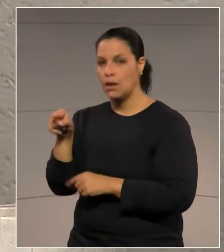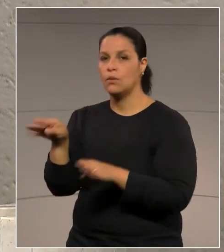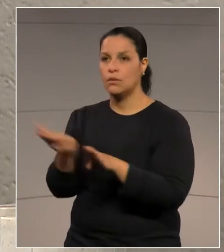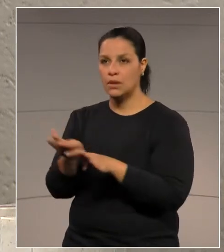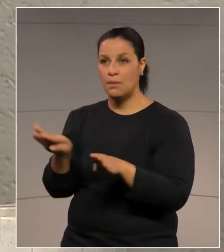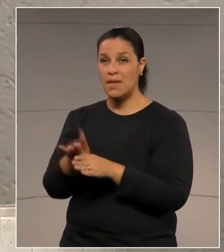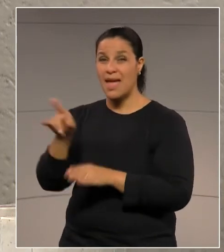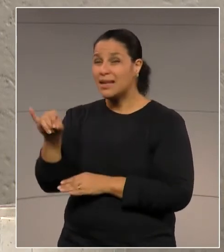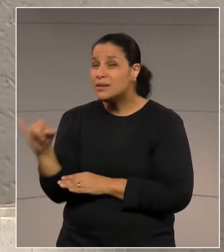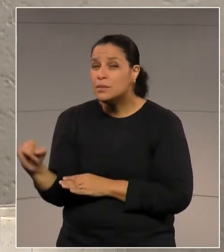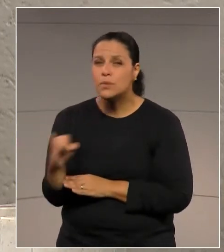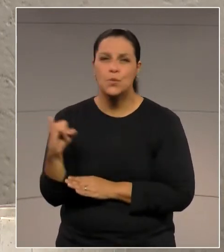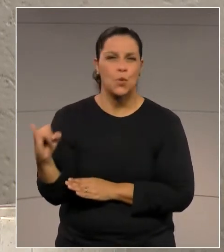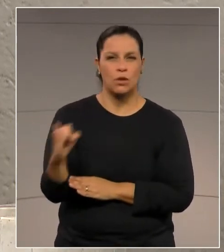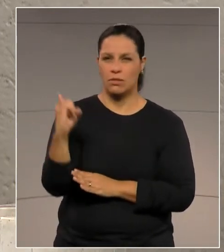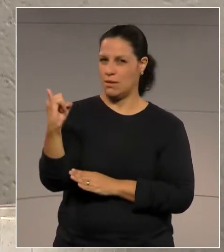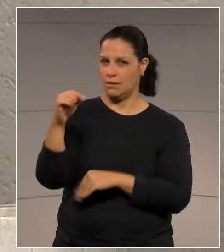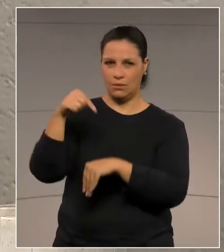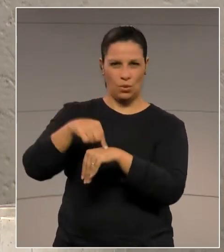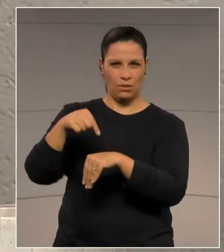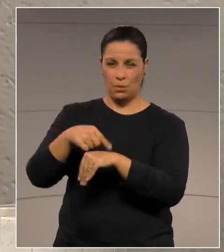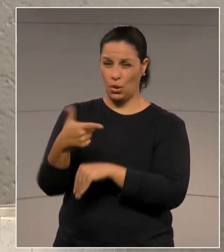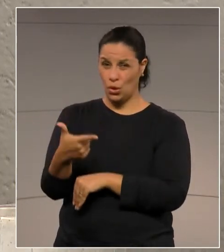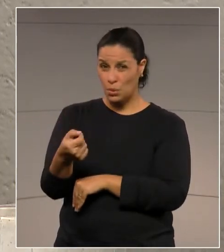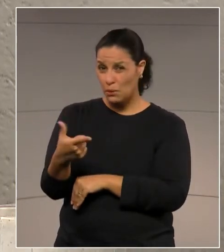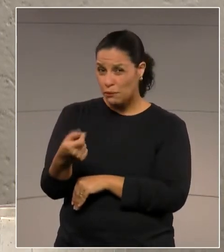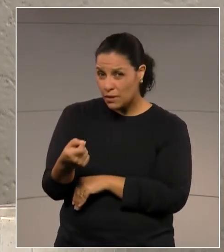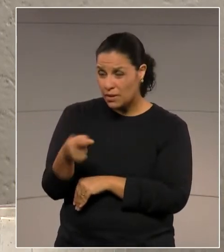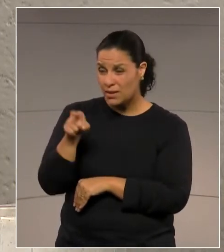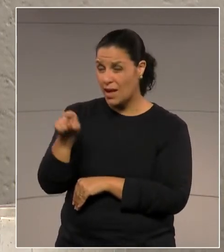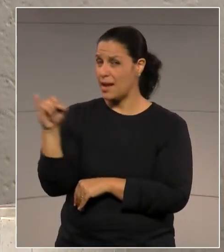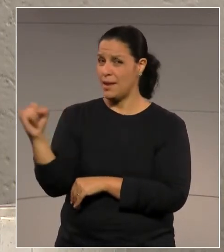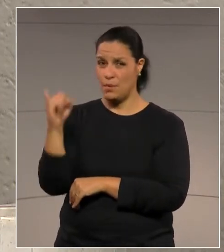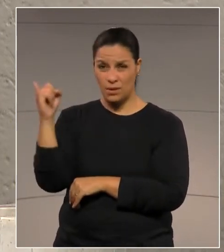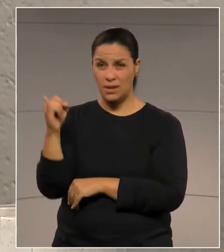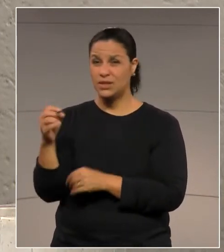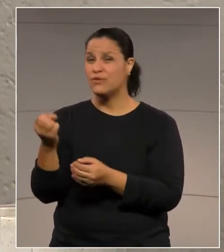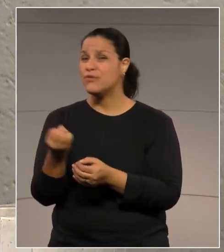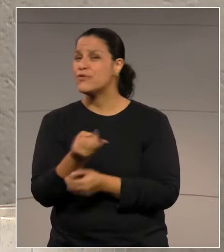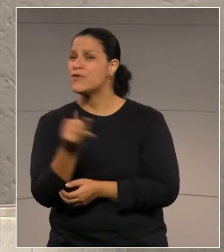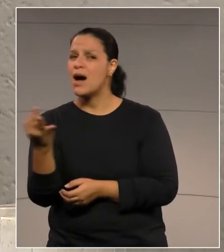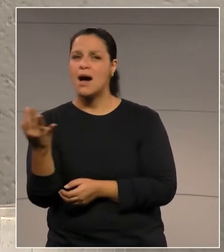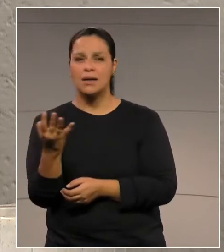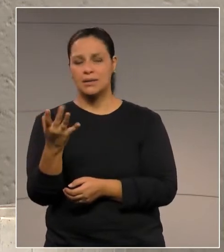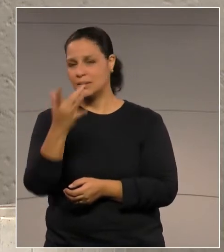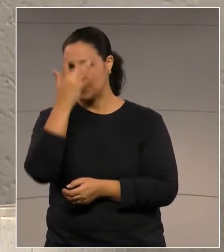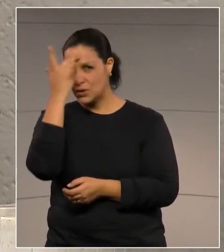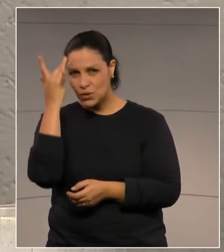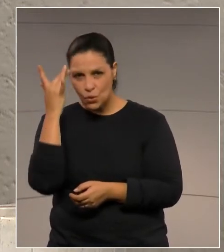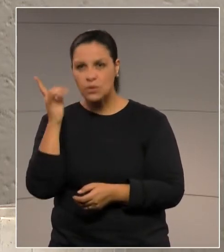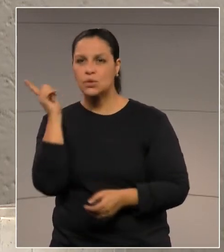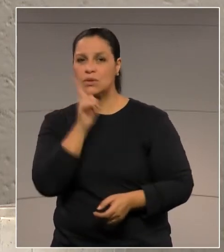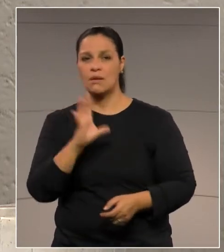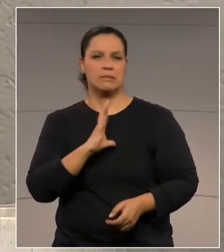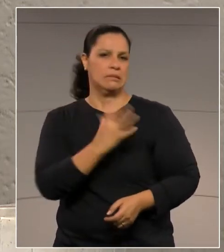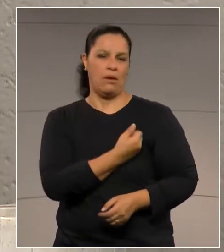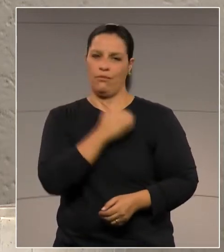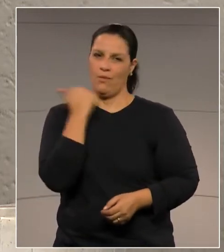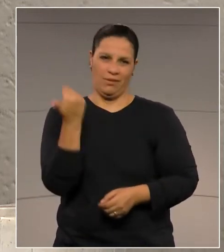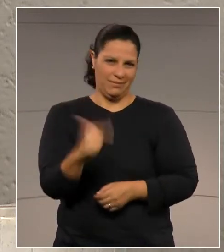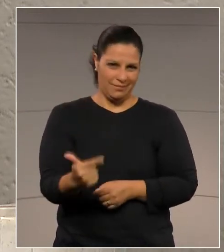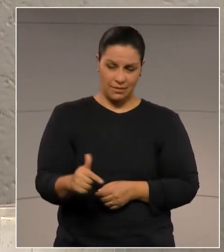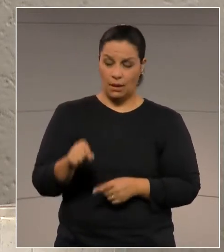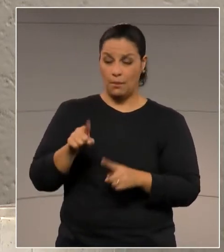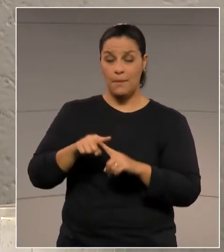ela era de extrema importância para a época. Ela salvaria muitas vidas. Mas,